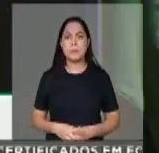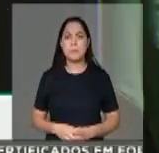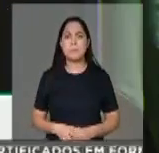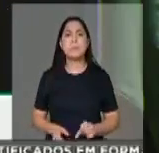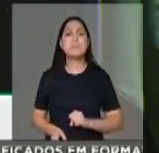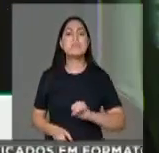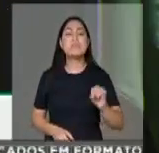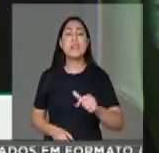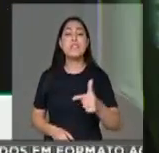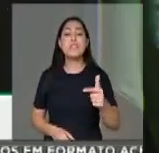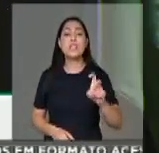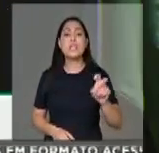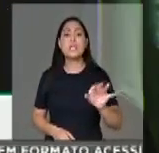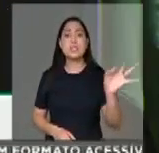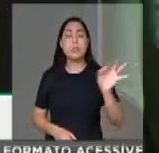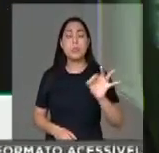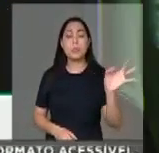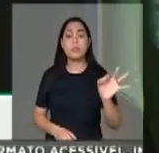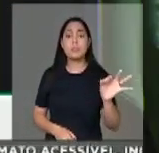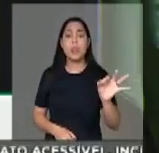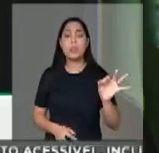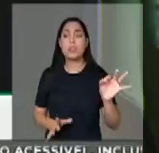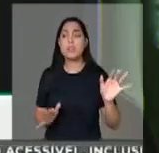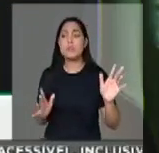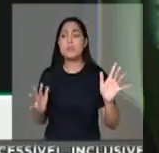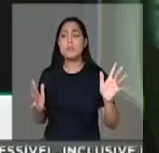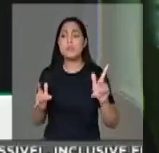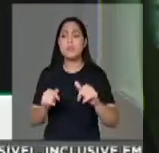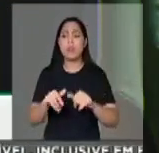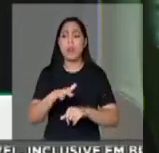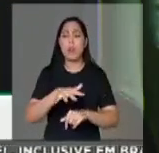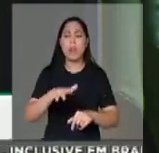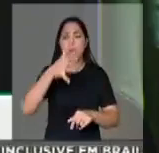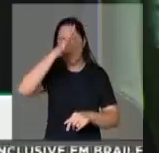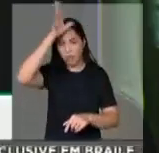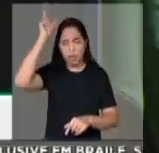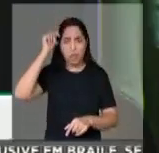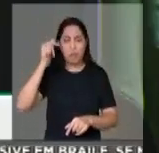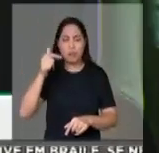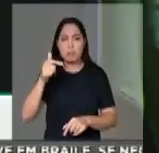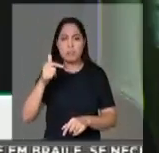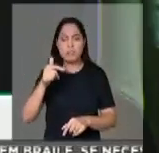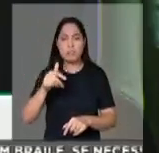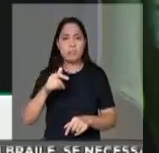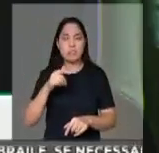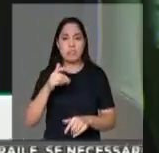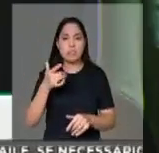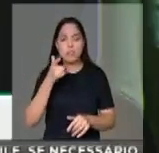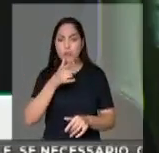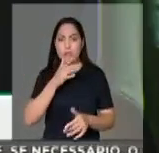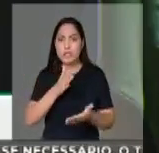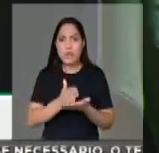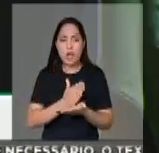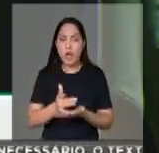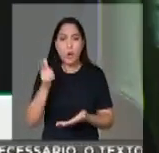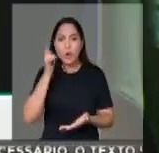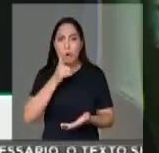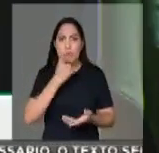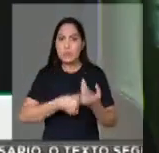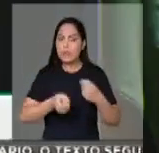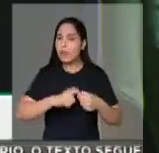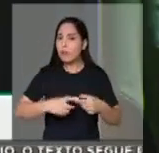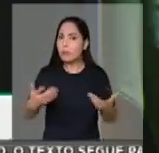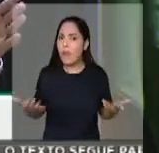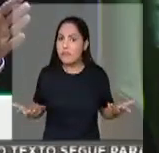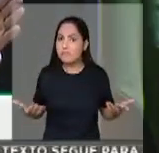chegarmos a 25% desse território, essa queimada pode ser irreversível. Irreversível.